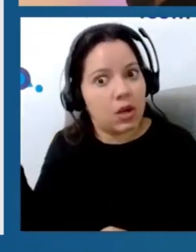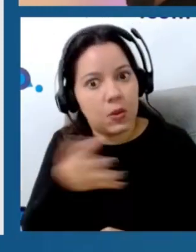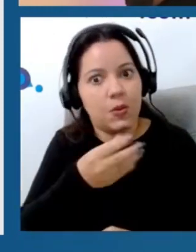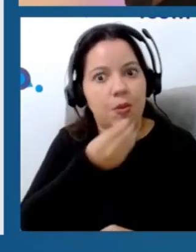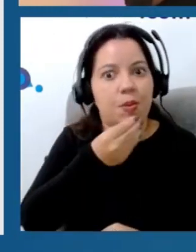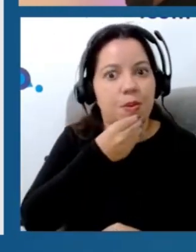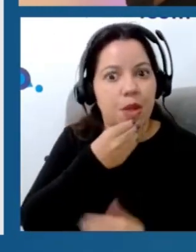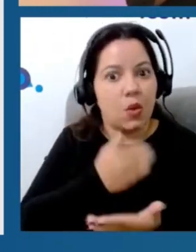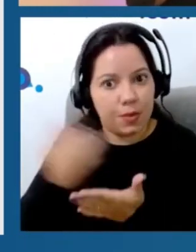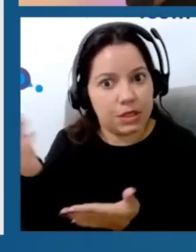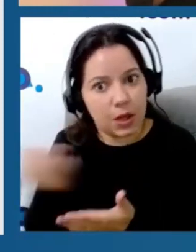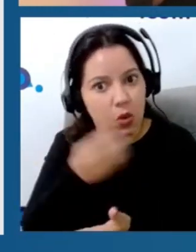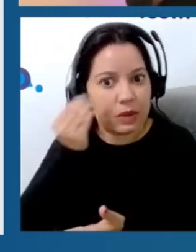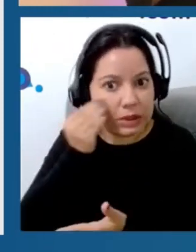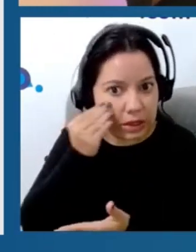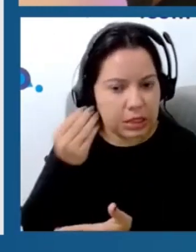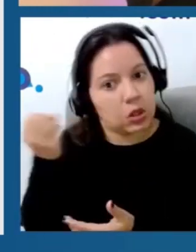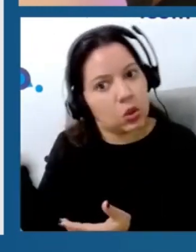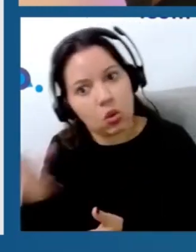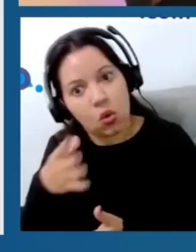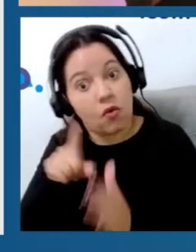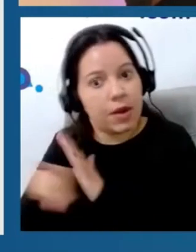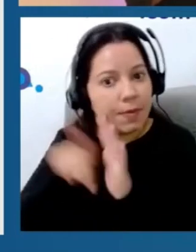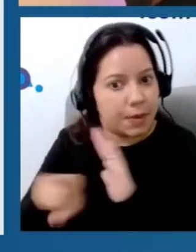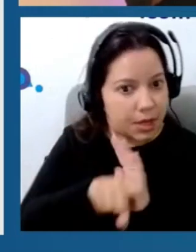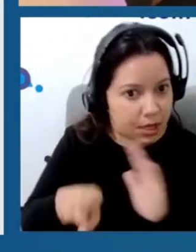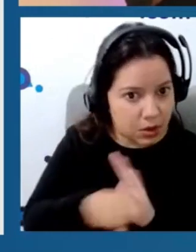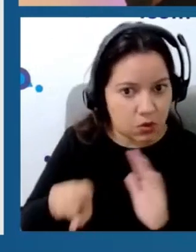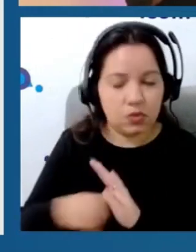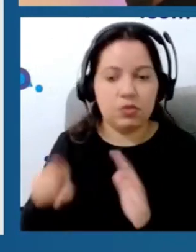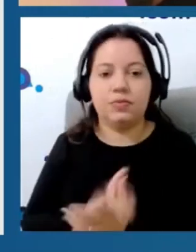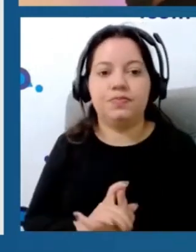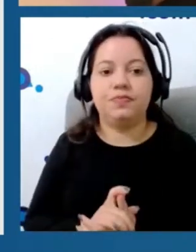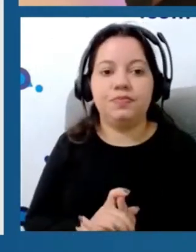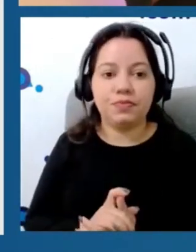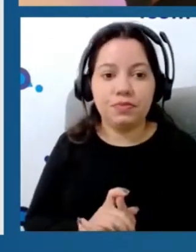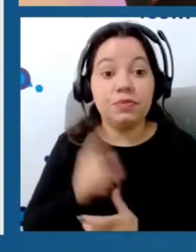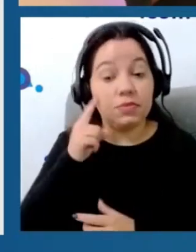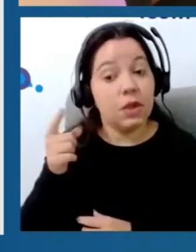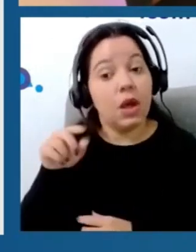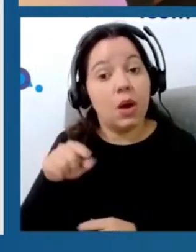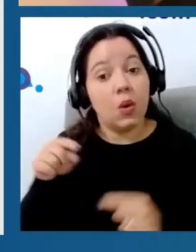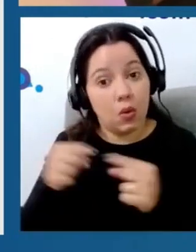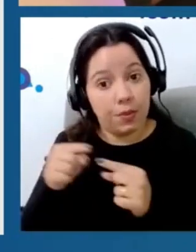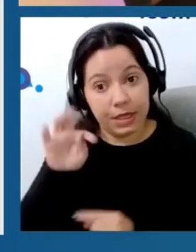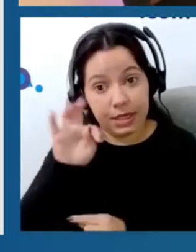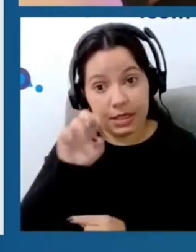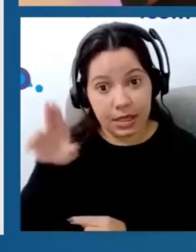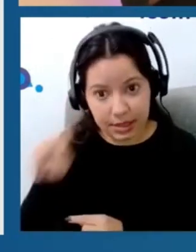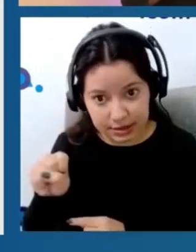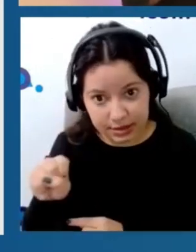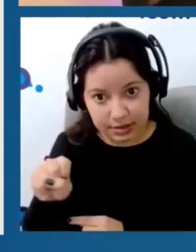novos ensaios clínicos com novas perguntas, mais efetivas para o uso da TENS. Eu coloquei como a